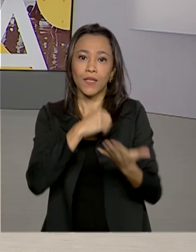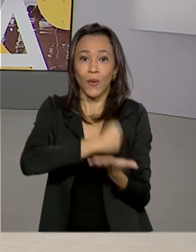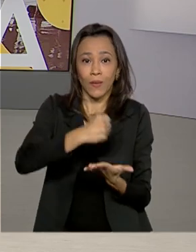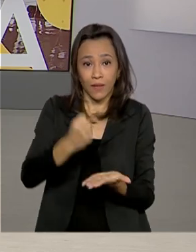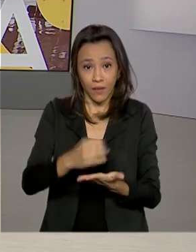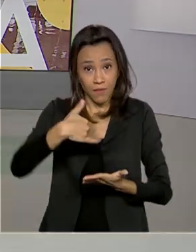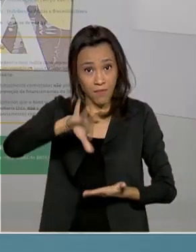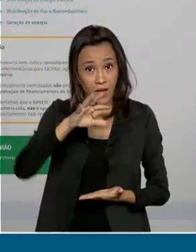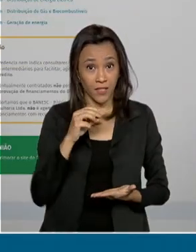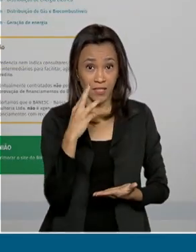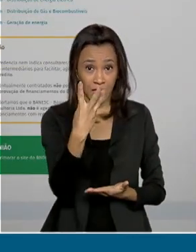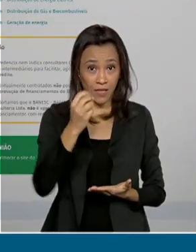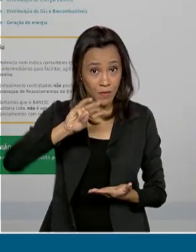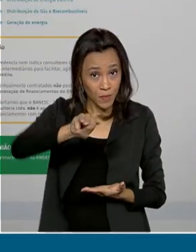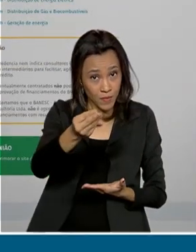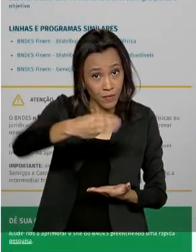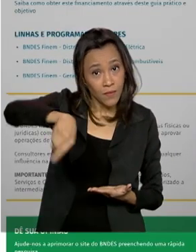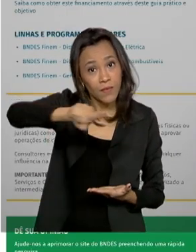trabalhadores.